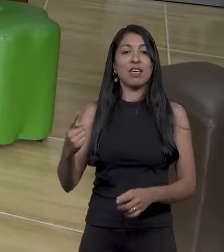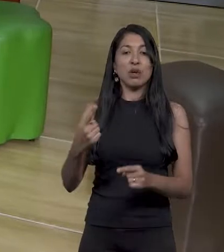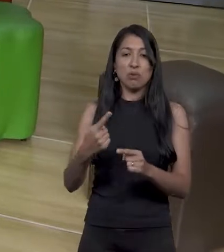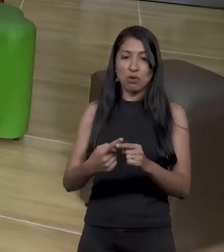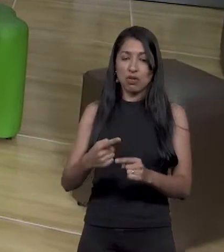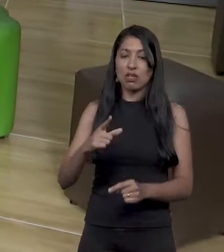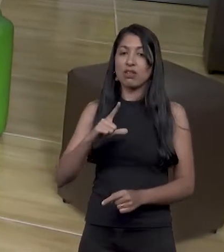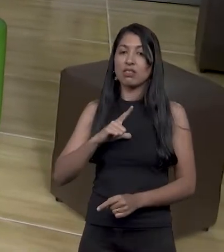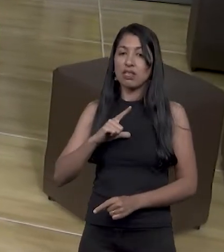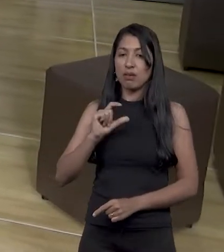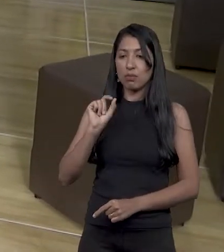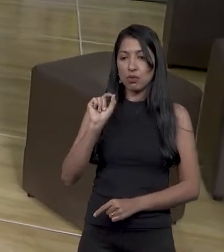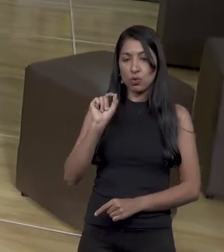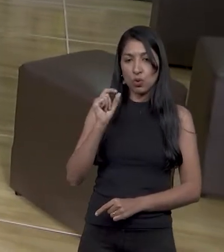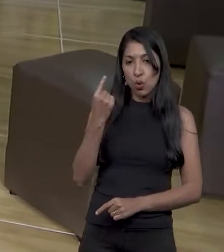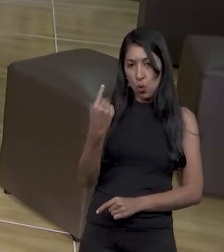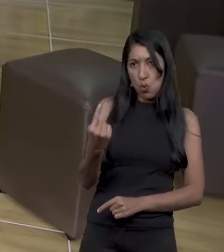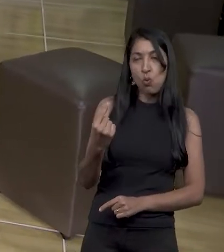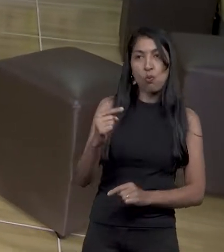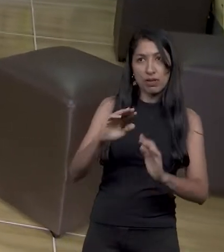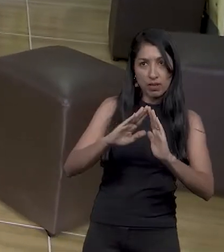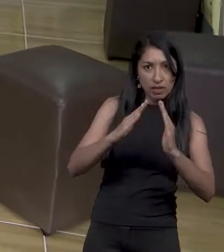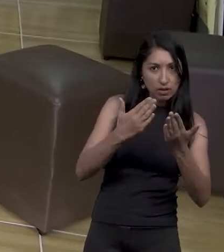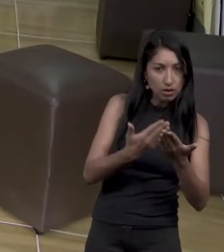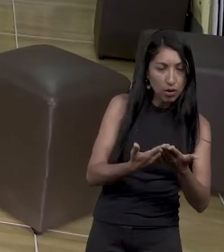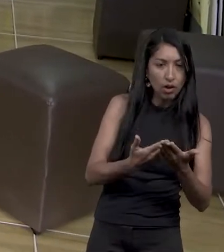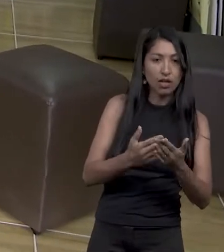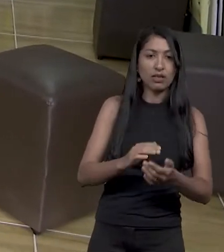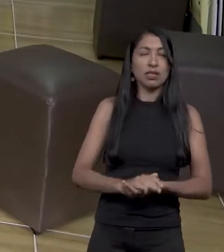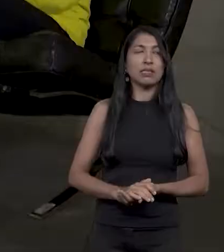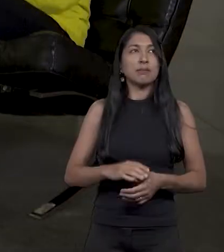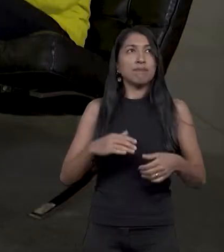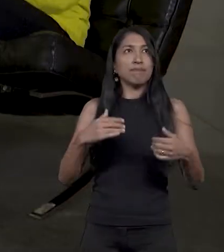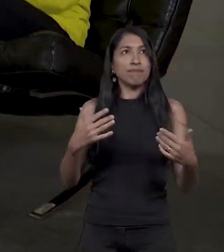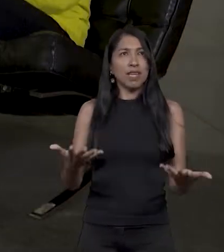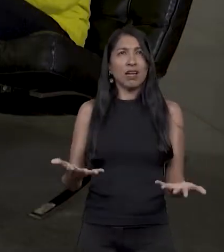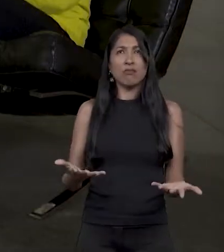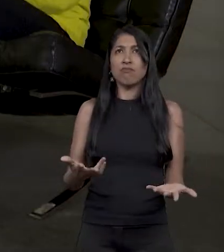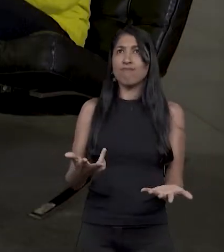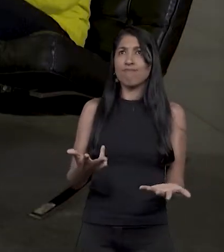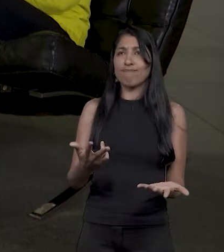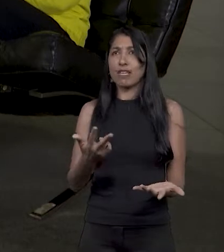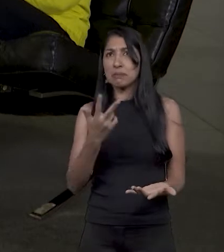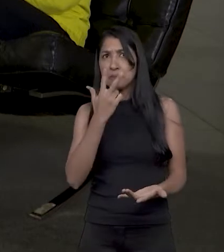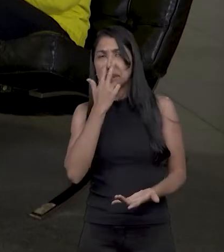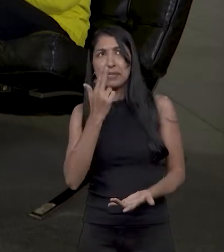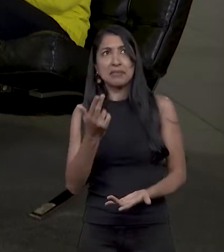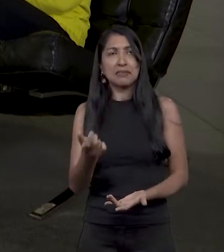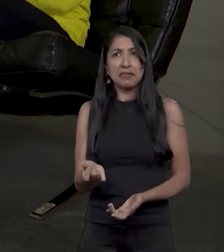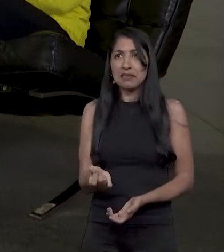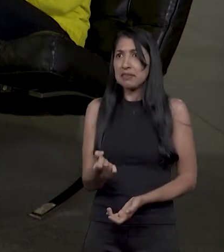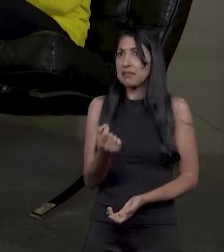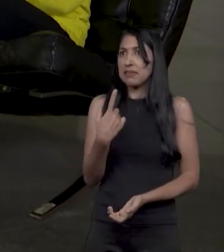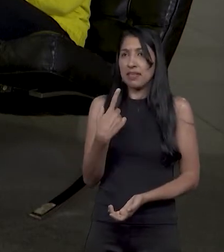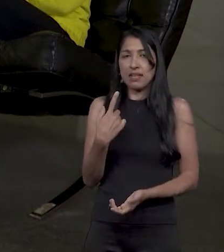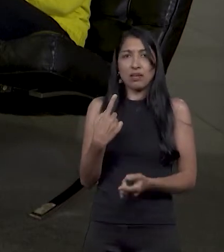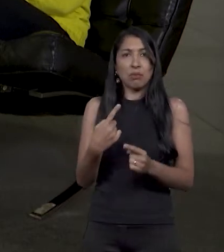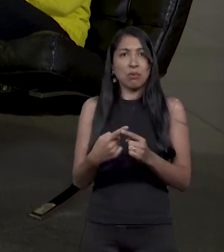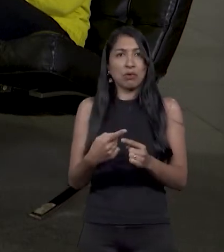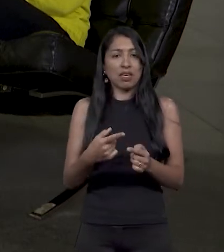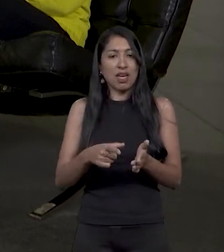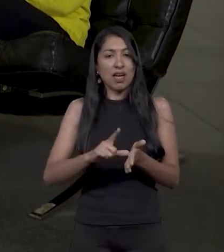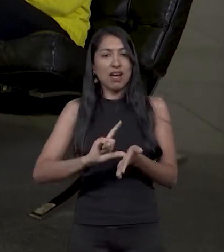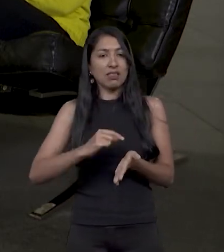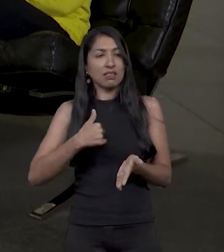porque nós temos uma escolar também. Então, foi algo muito estranho que aconteceu, porque eu era